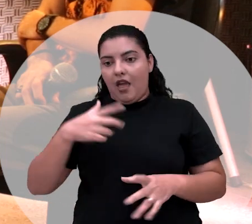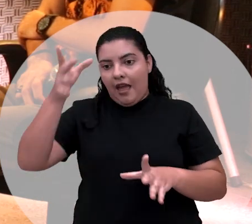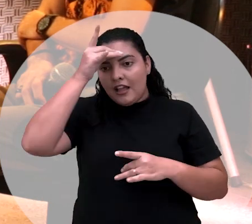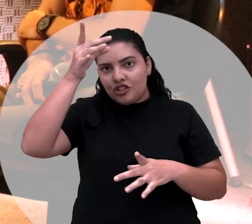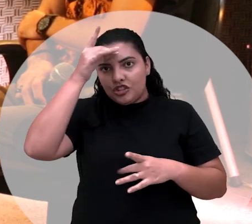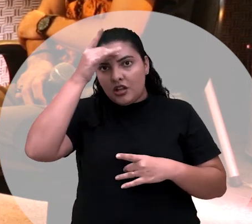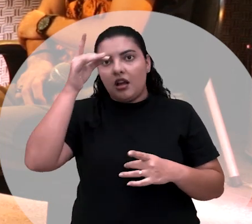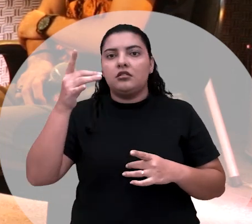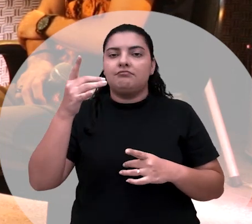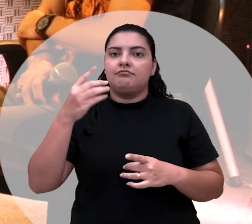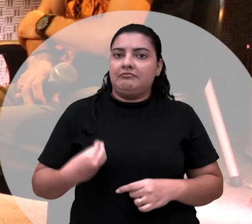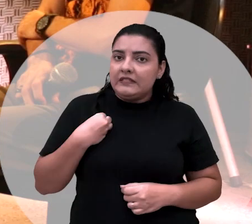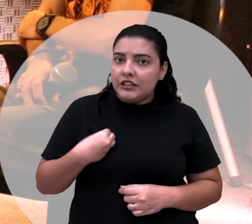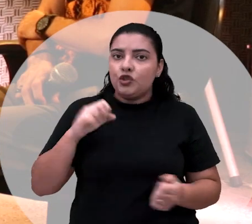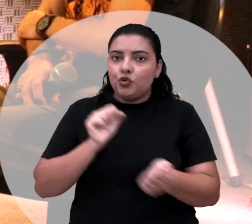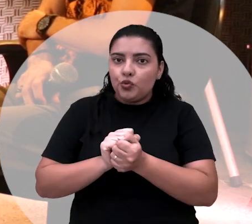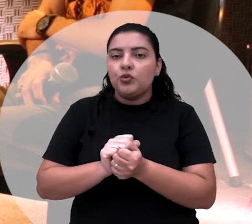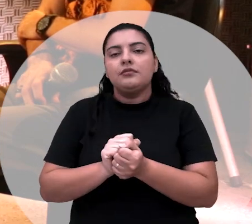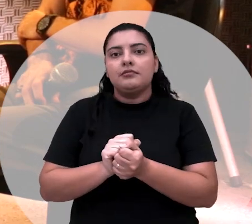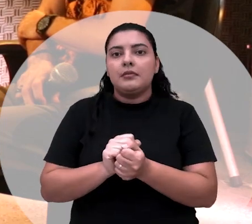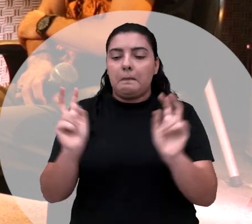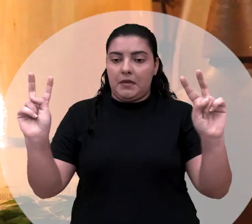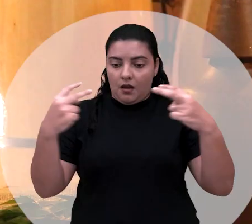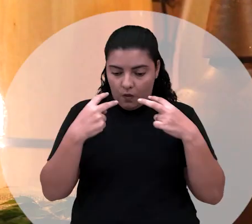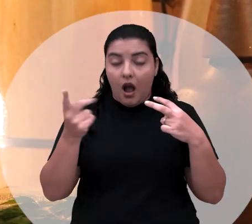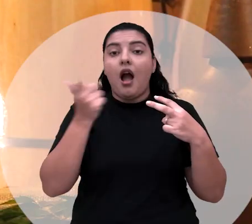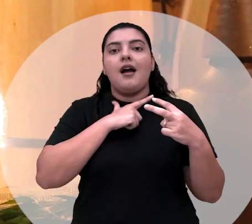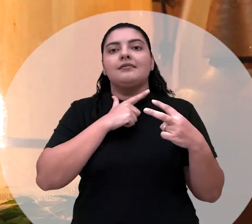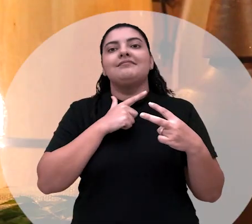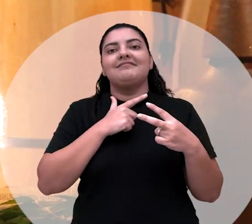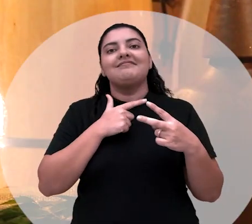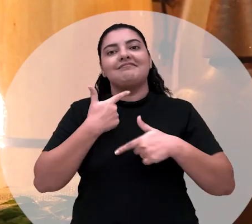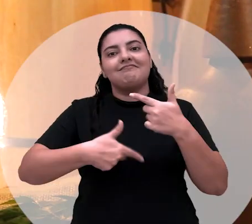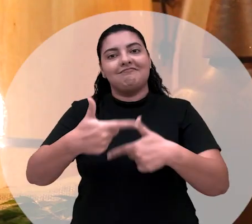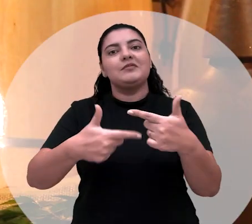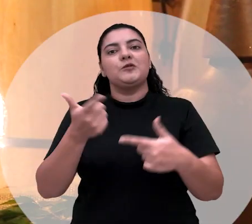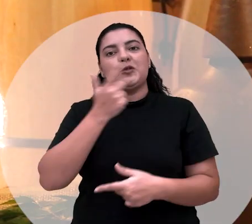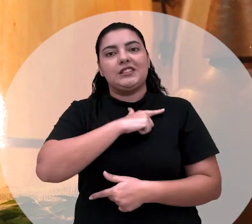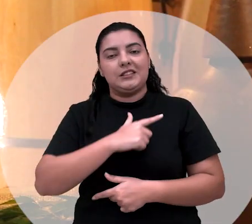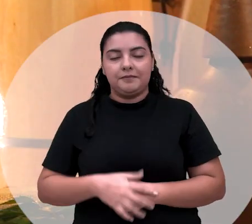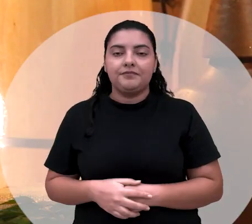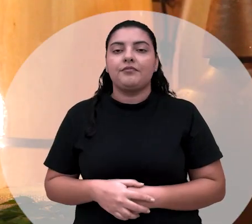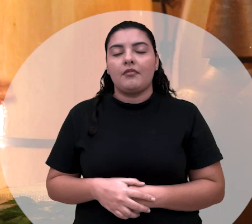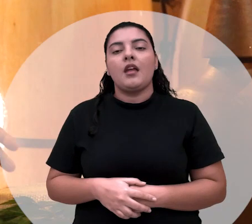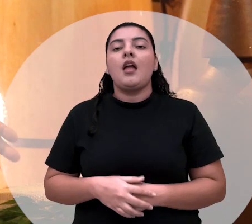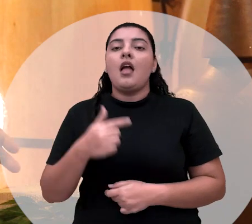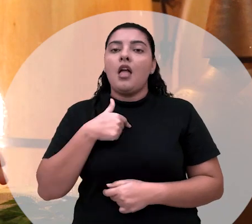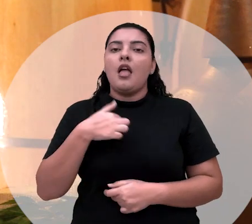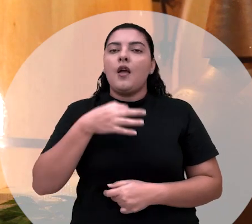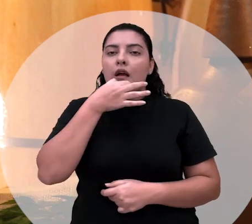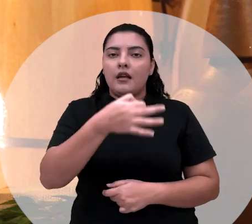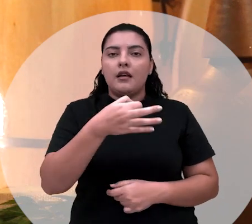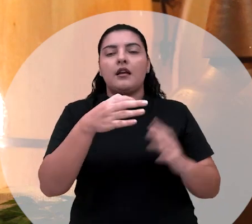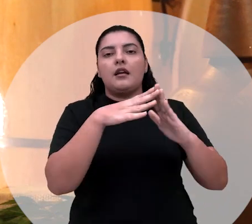estivesse presente, né? E me reconhecesse para poder eu terminar minhas obrigações. Então, foi quando eu fui indicada